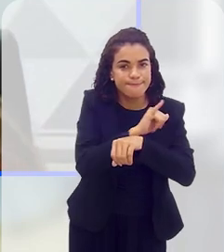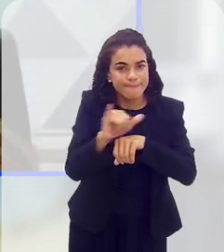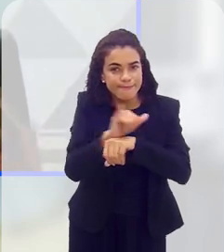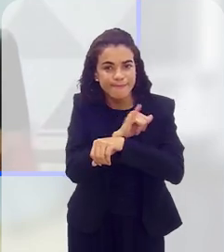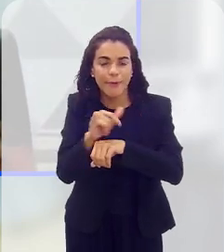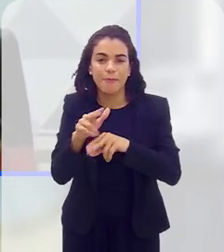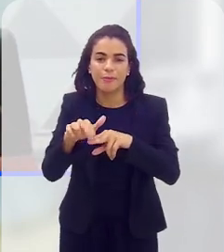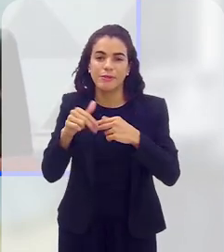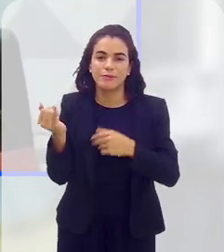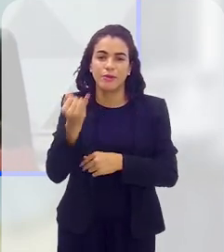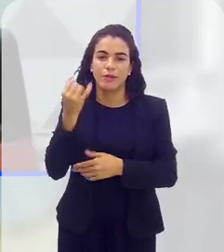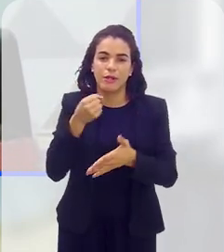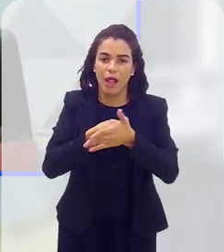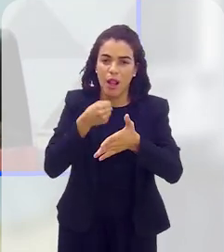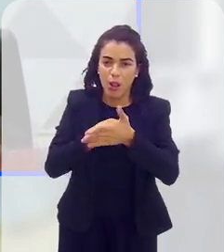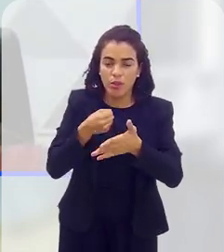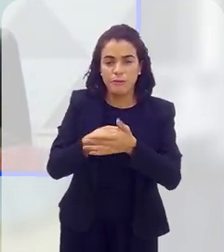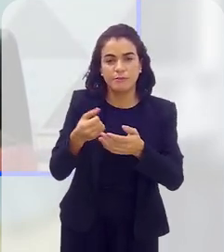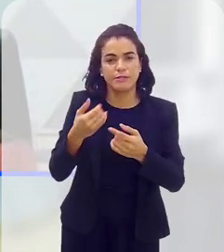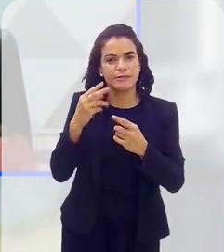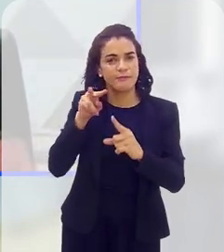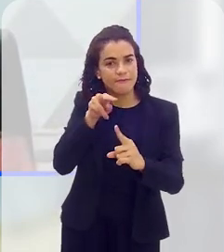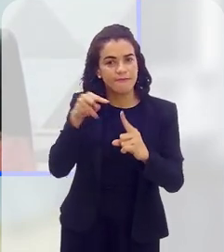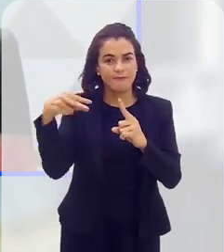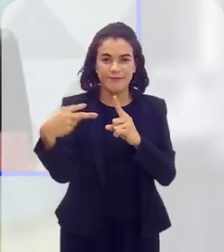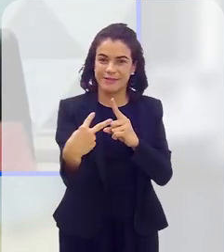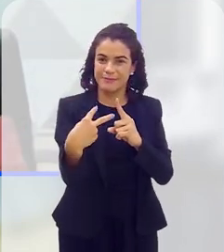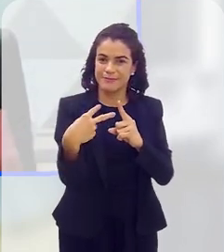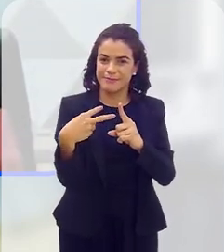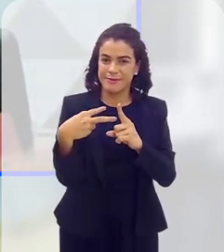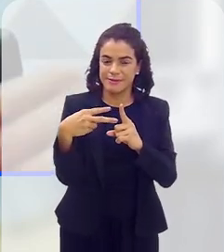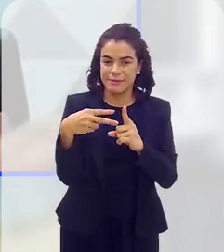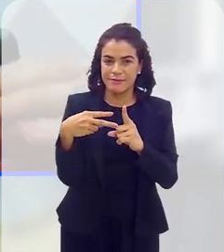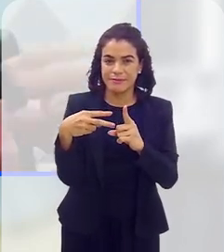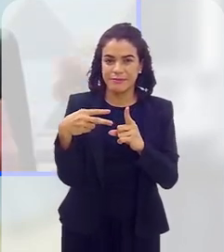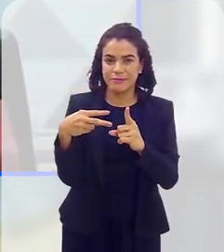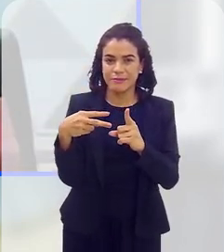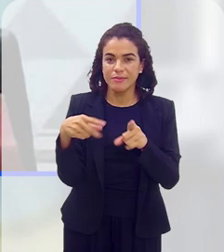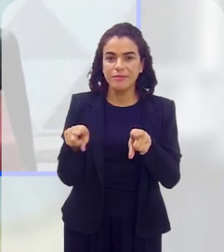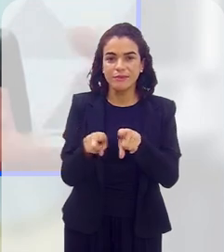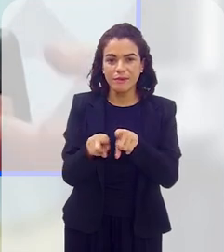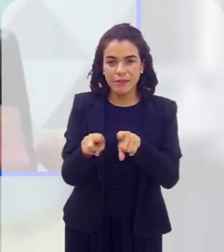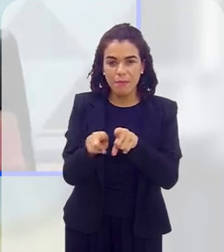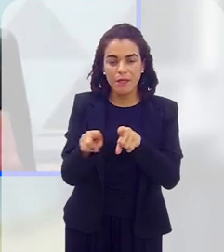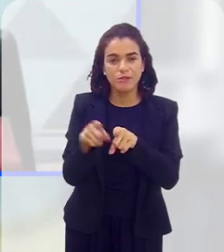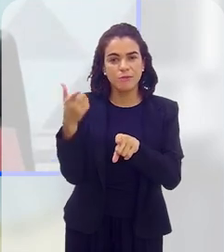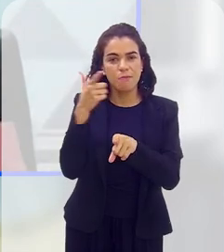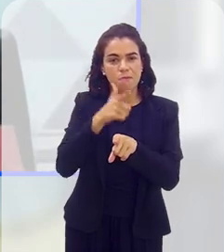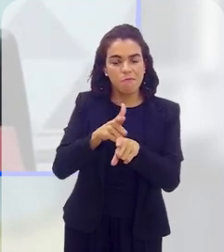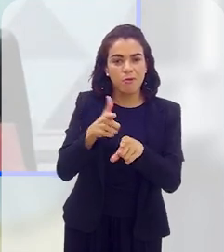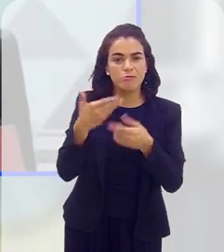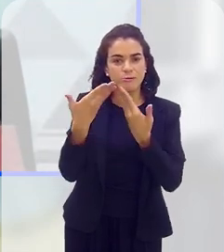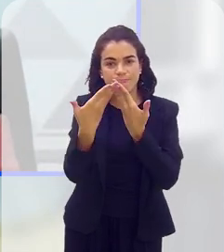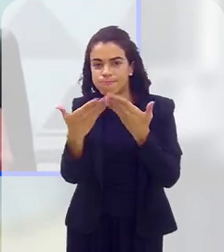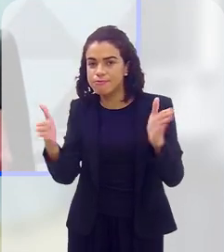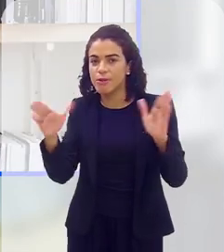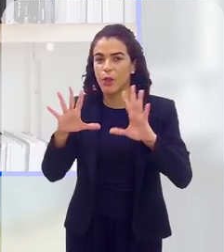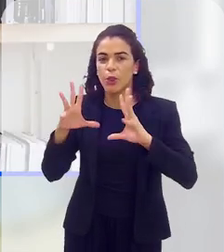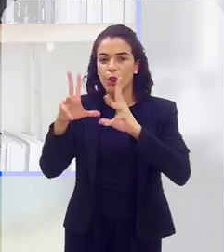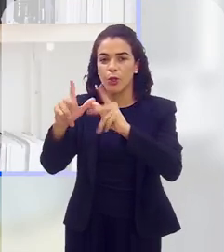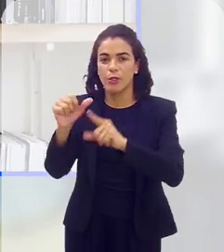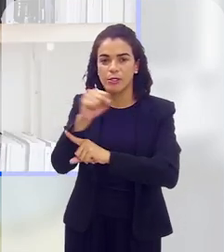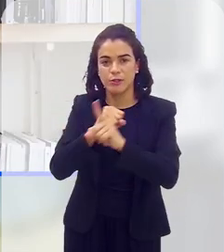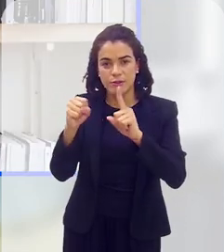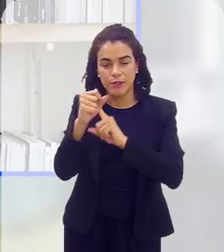que essas lutas sejam faladas, sejam, a gente possa ter, sabe, um amplificador da fala para que